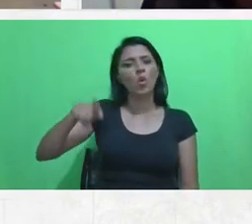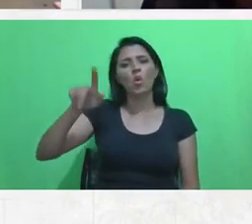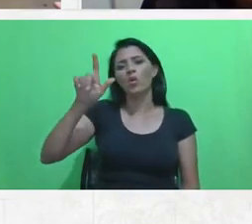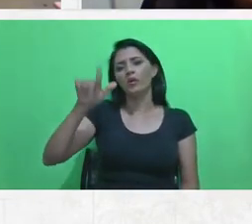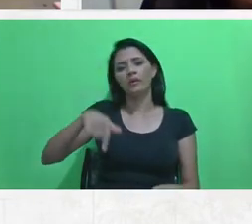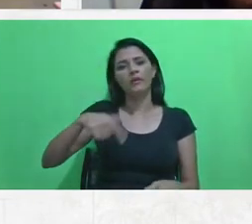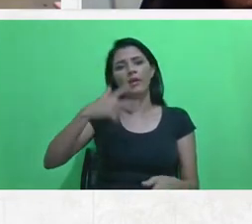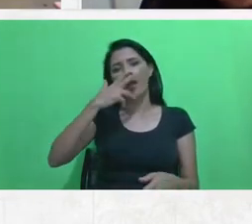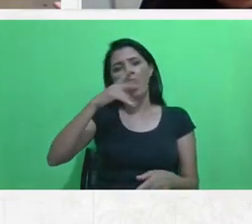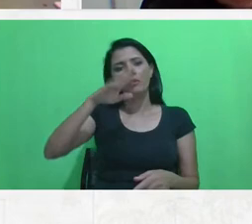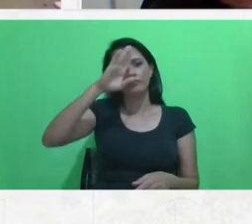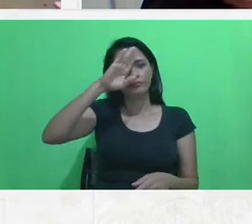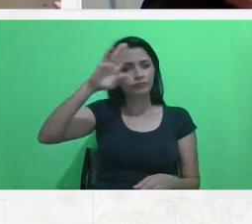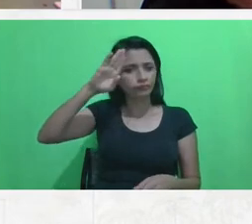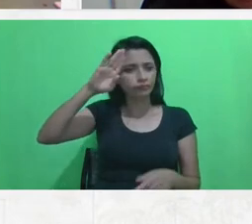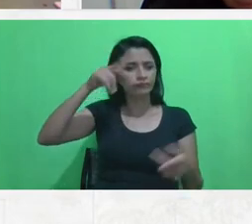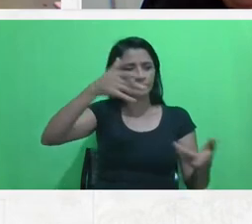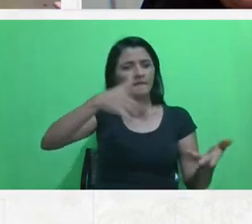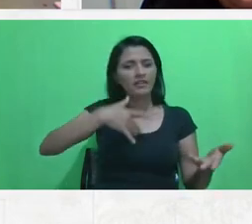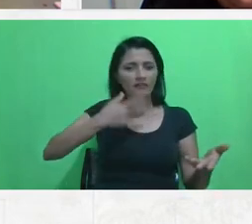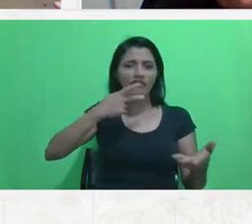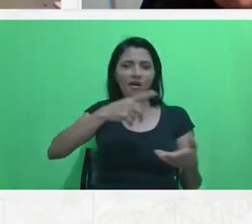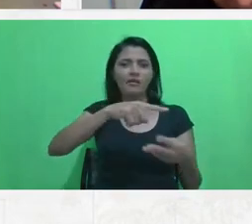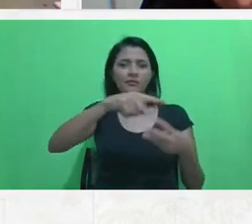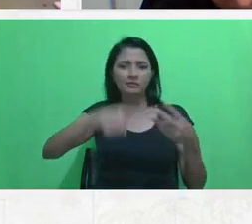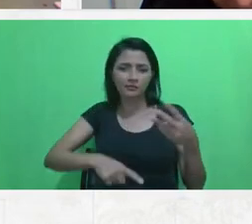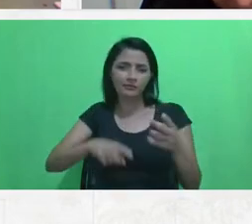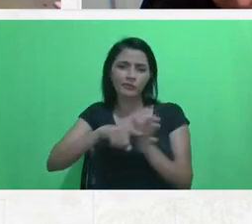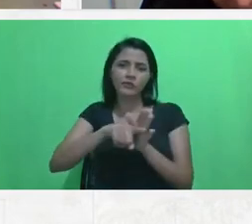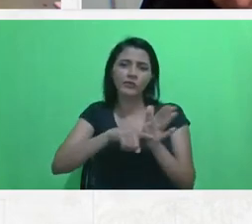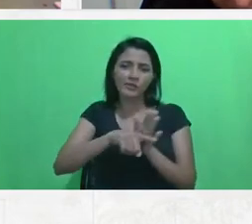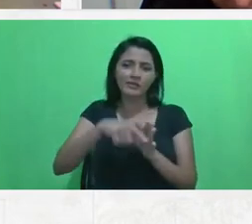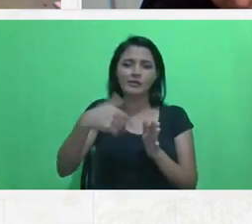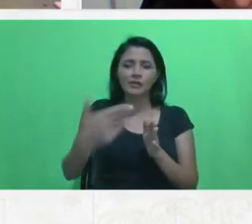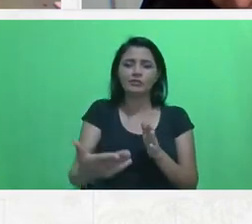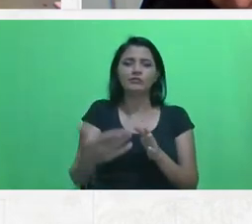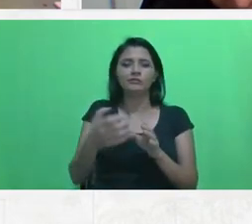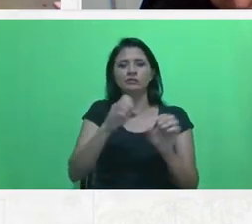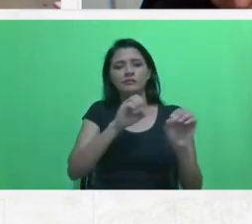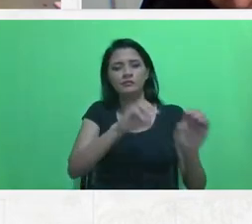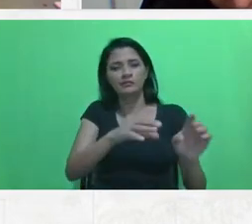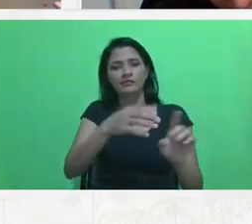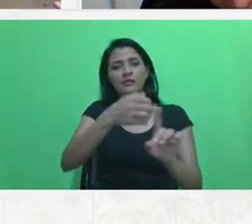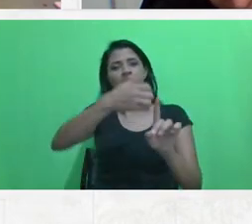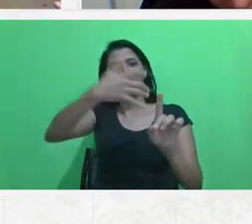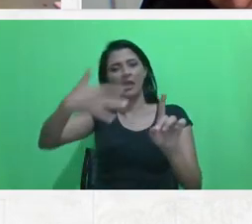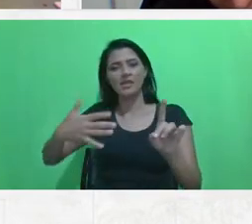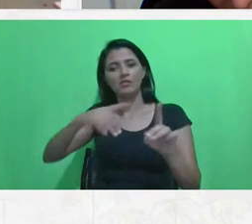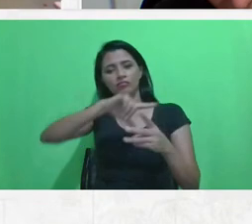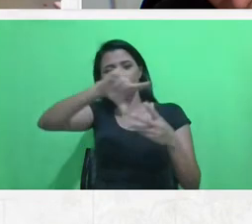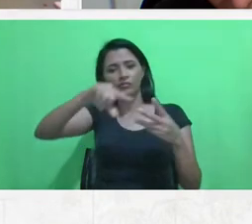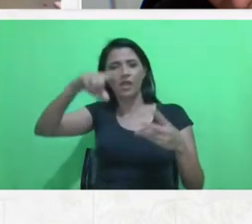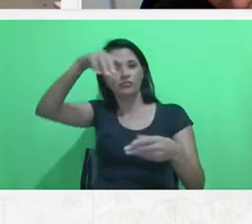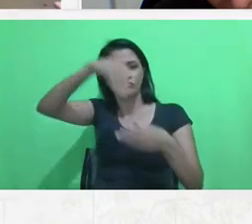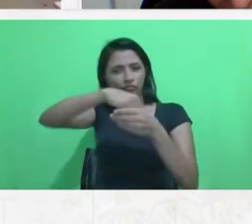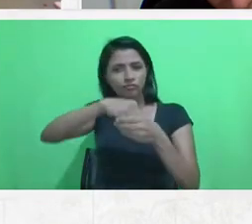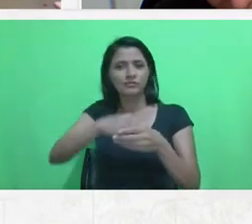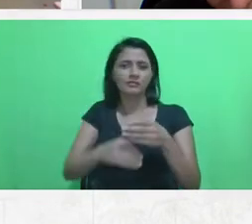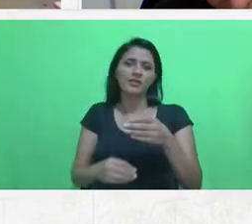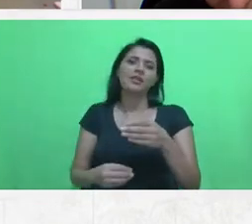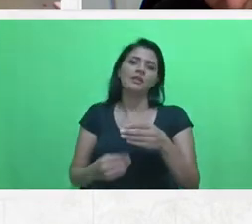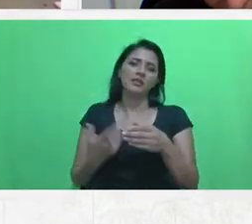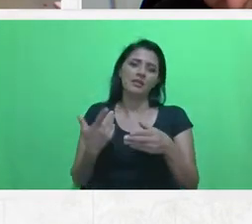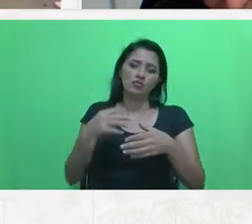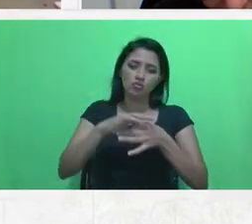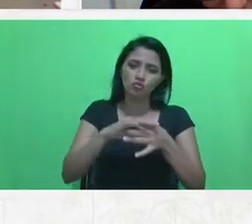bendita da cria de ensino, pesquisa e extensão, ela é uma cria de indissolúvel, eu acho que a gente tem que aproveitar todos os foros do ensino, da pesquisa e extensão